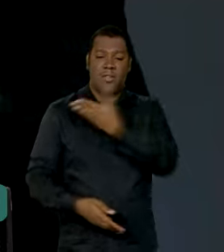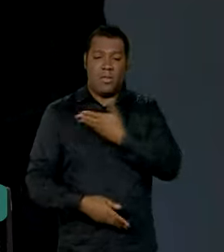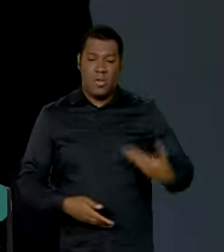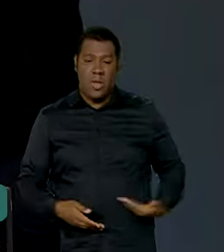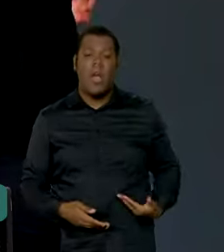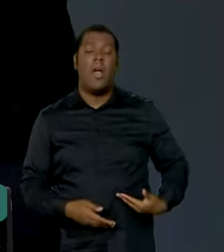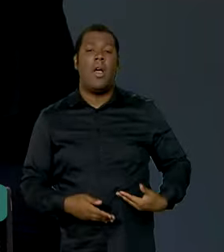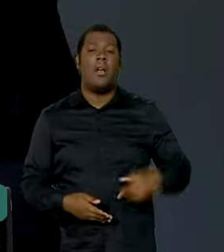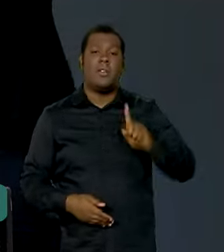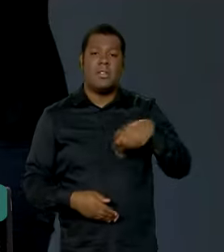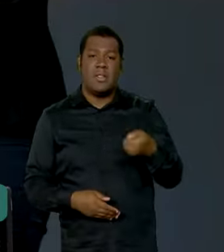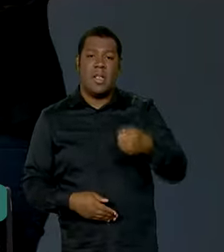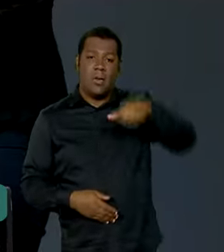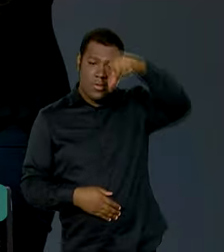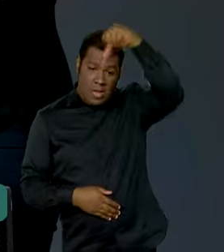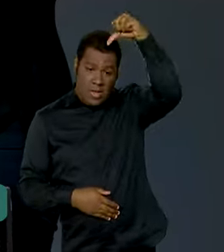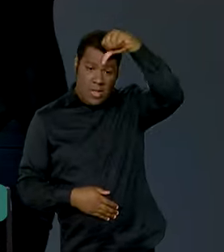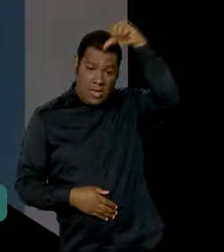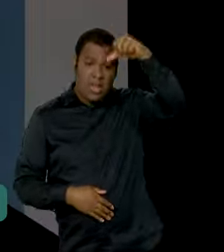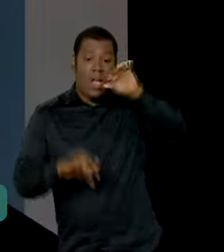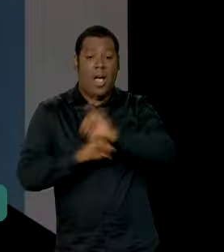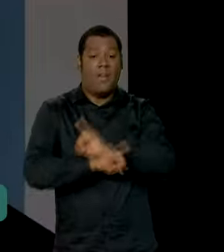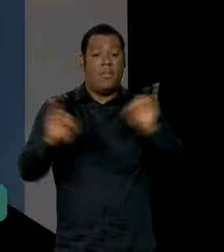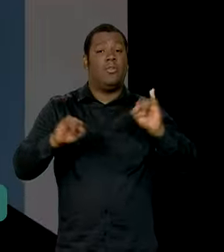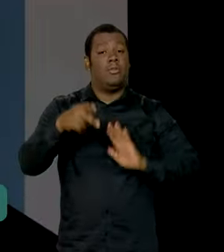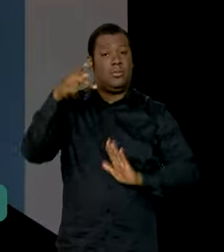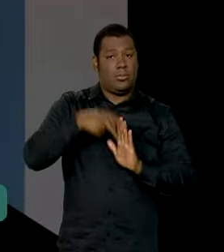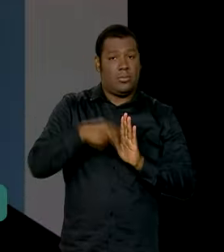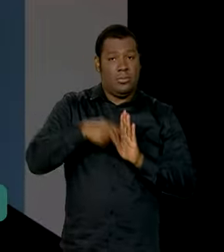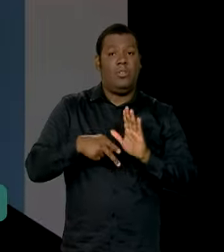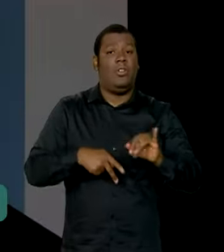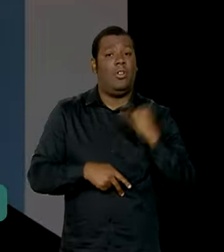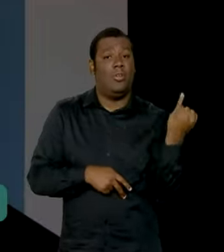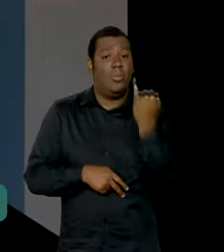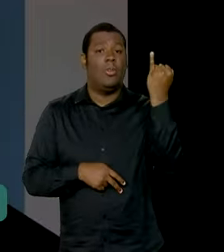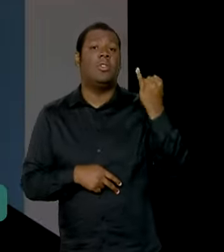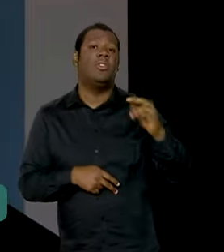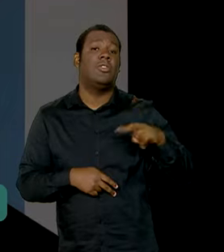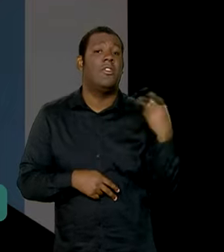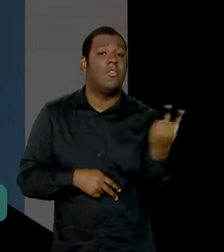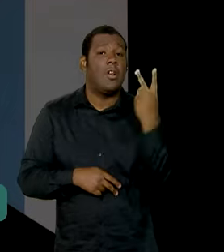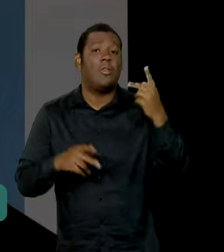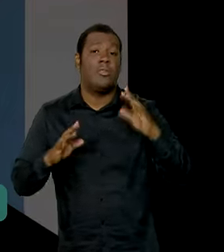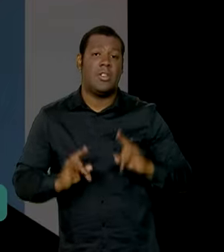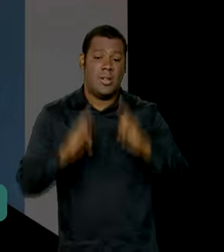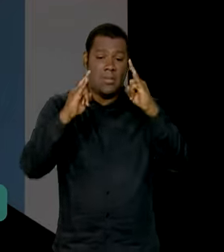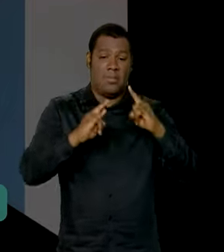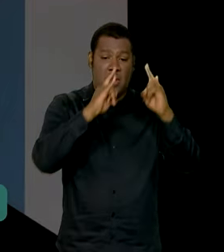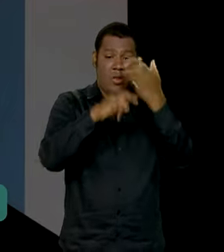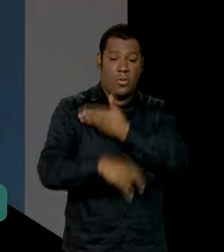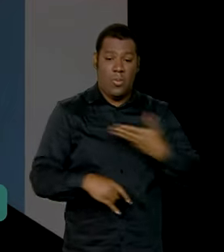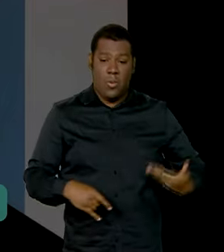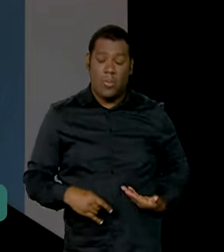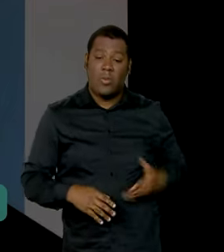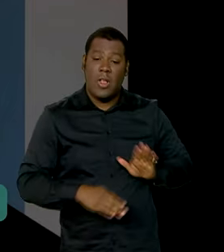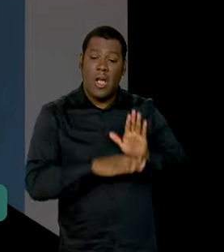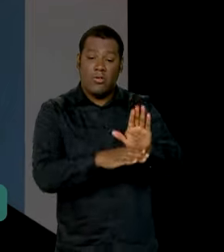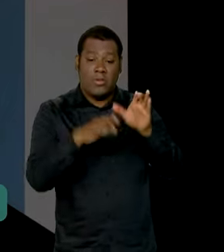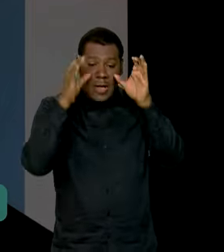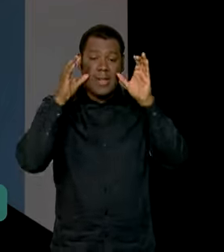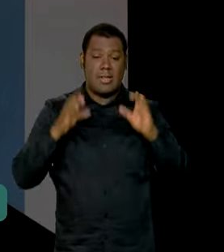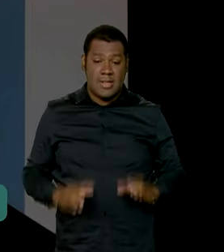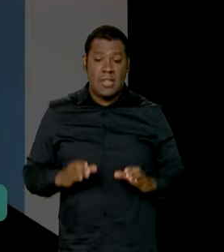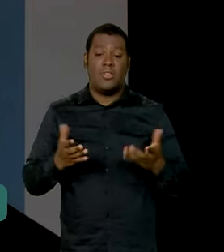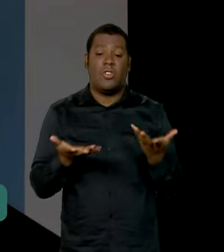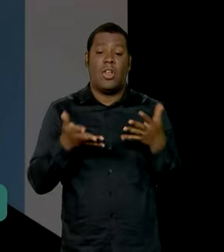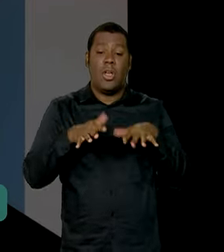destacou a importância do programa para valorizar os imóveis públicos, levar cidadania e inclusão